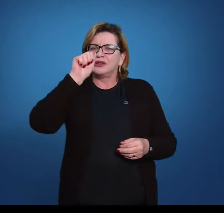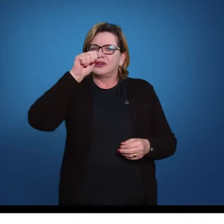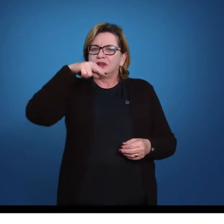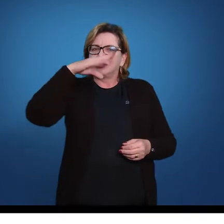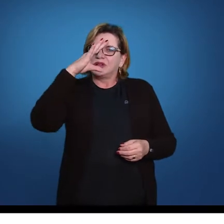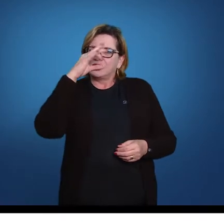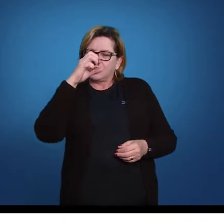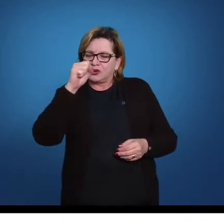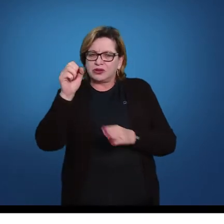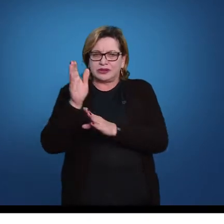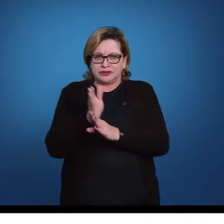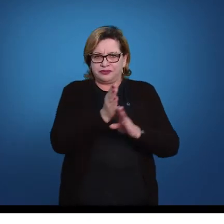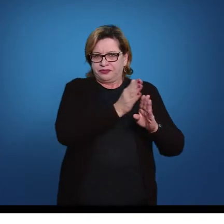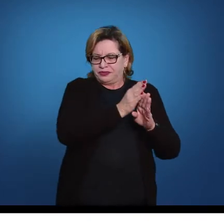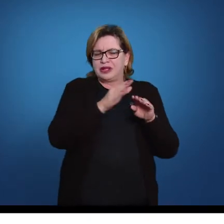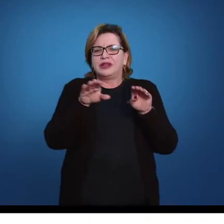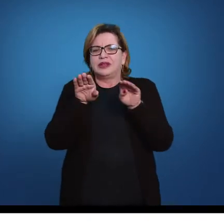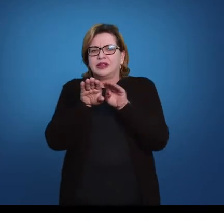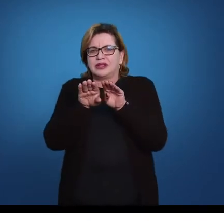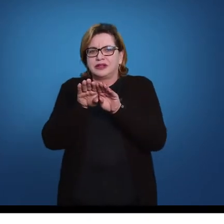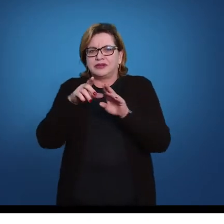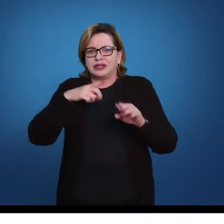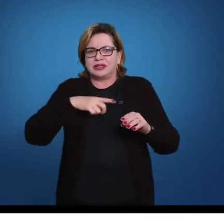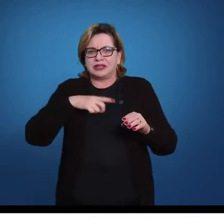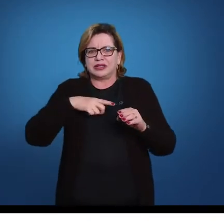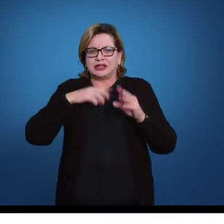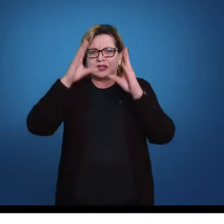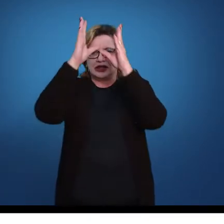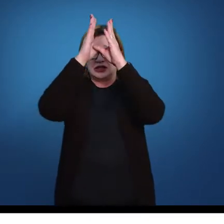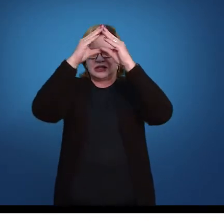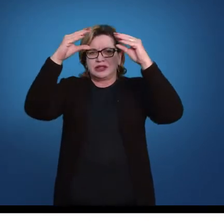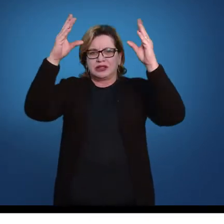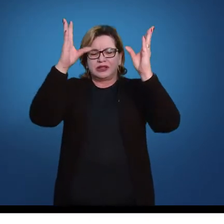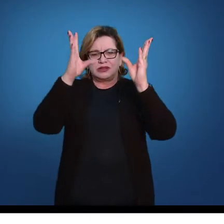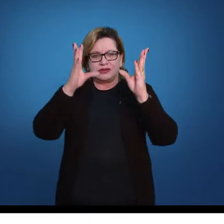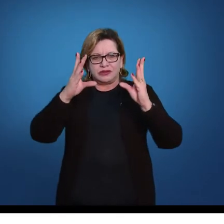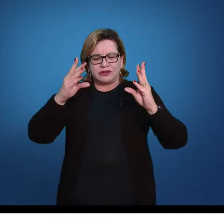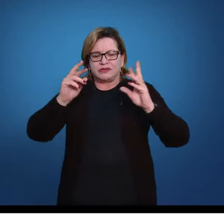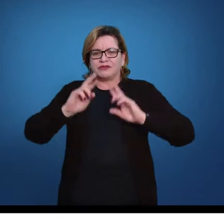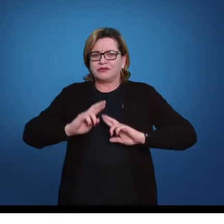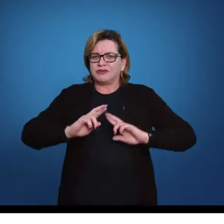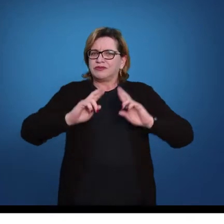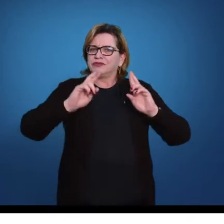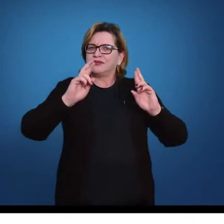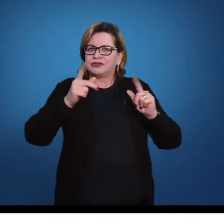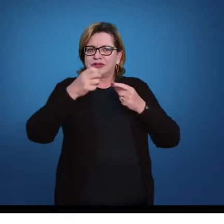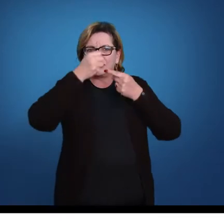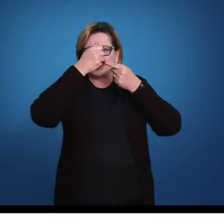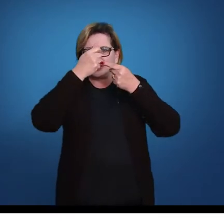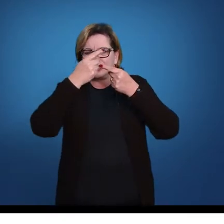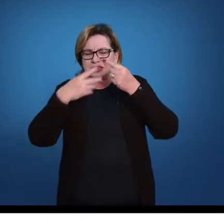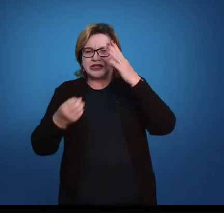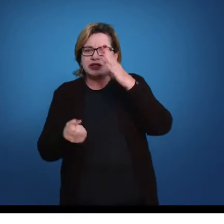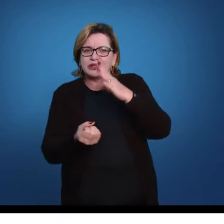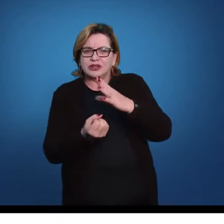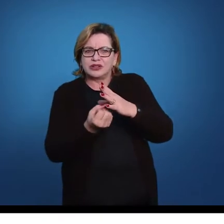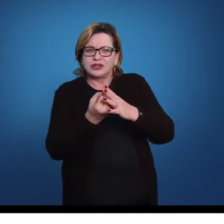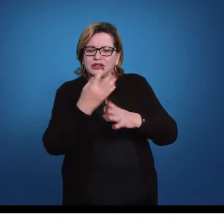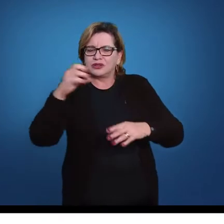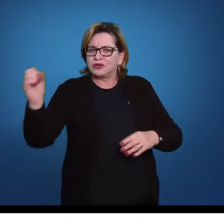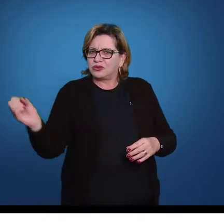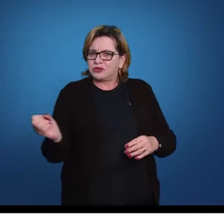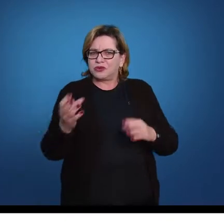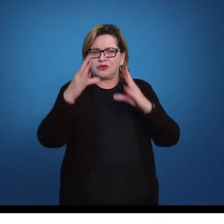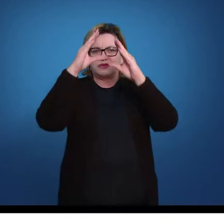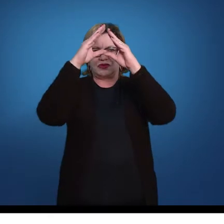Nós temos ainda o circo de Philip Ashley, que acabou por caracterizar efetivamente o surgimento de um novo